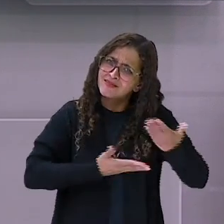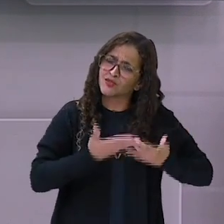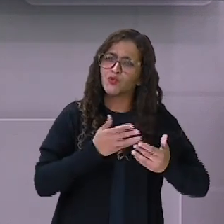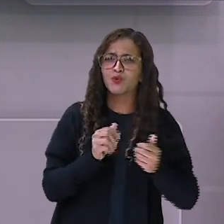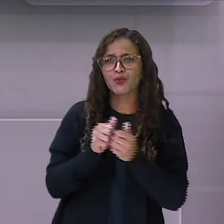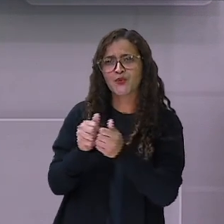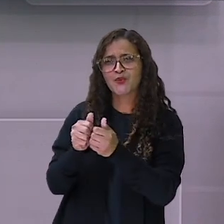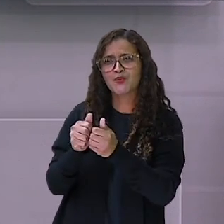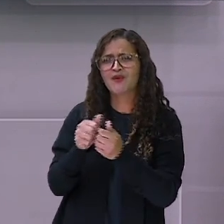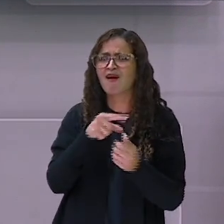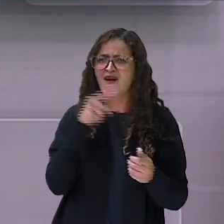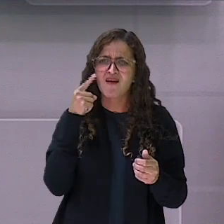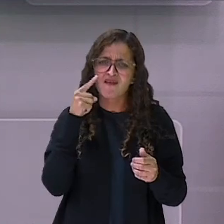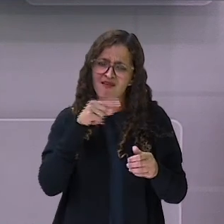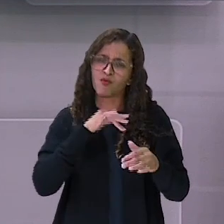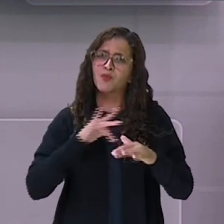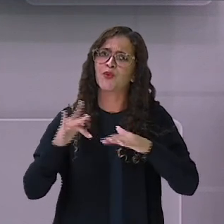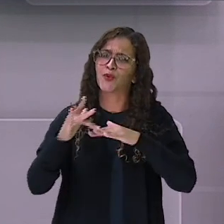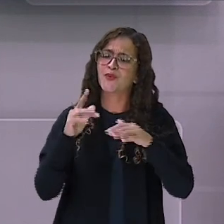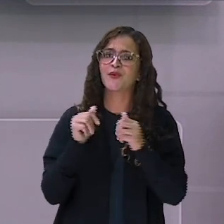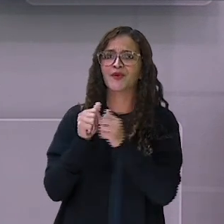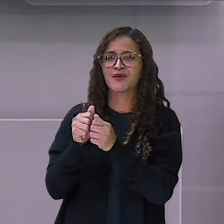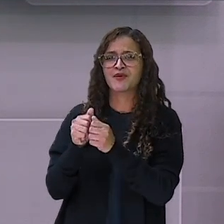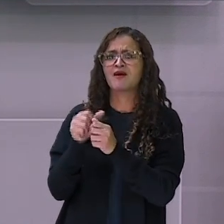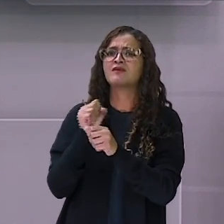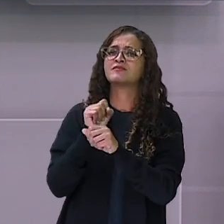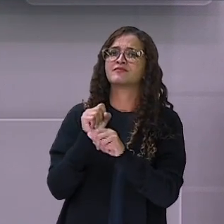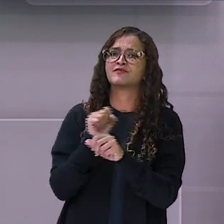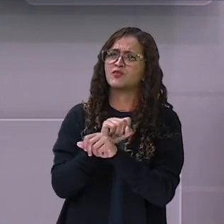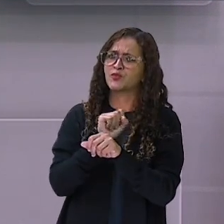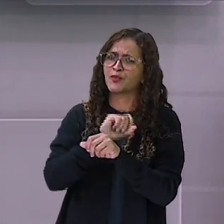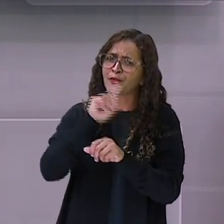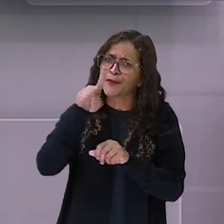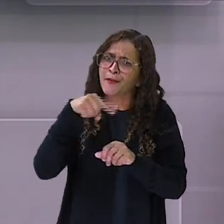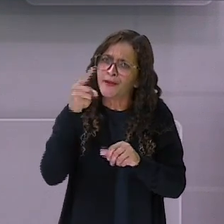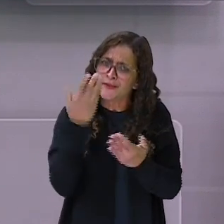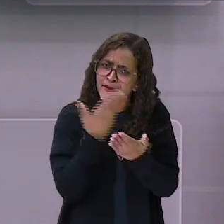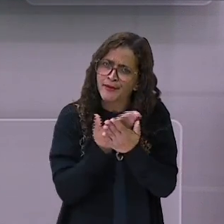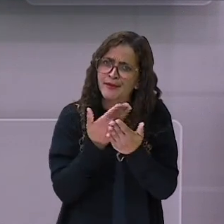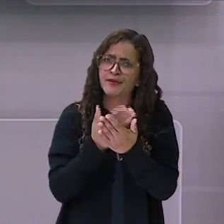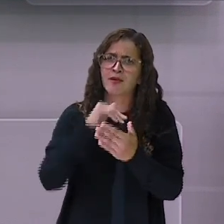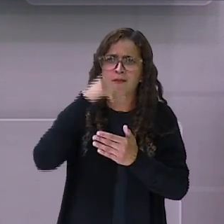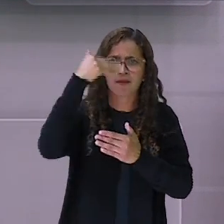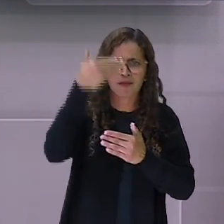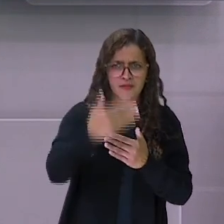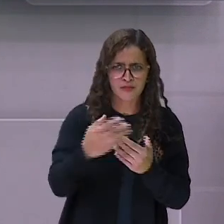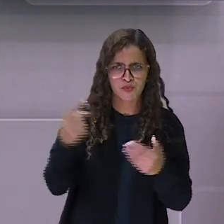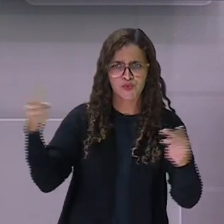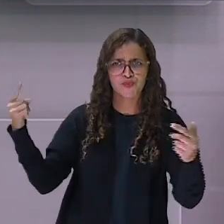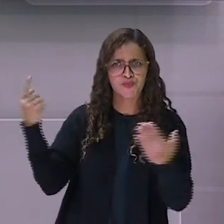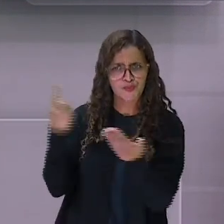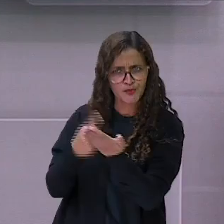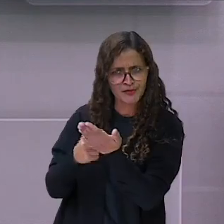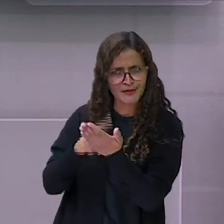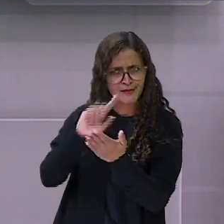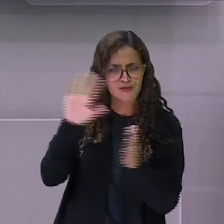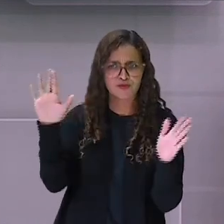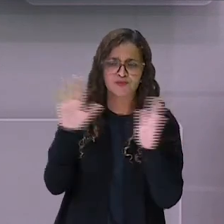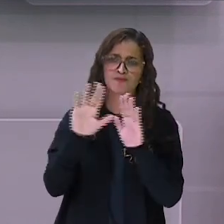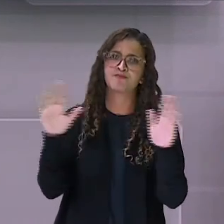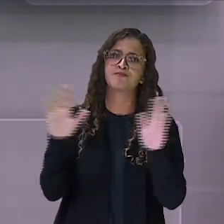gente. Lá nas nossas redes sociais. E eu espero você na nossa próxima aula. Combinado? Até mais!